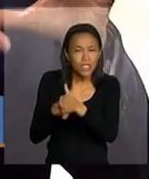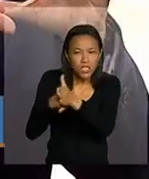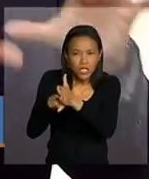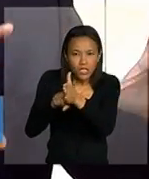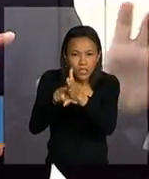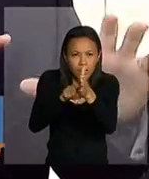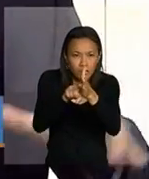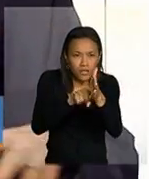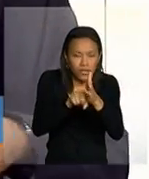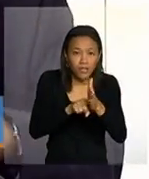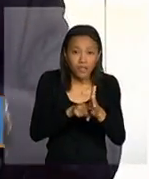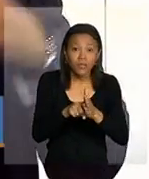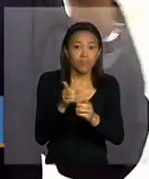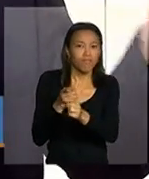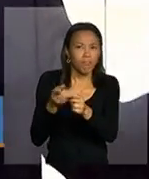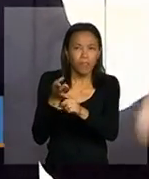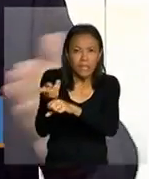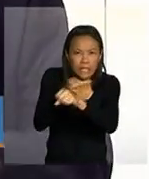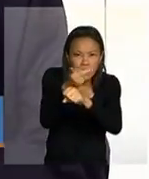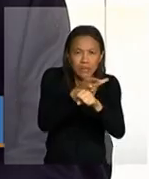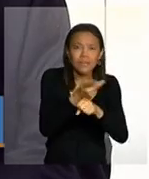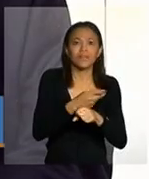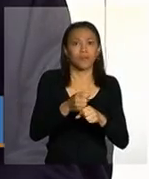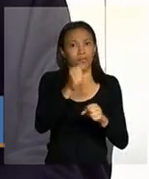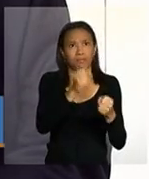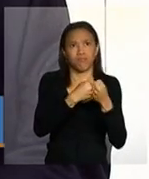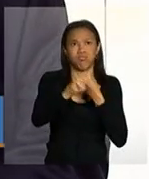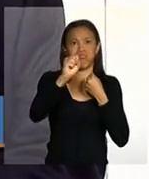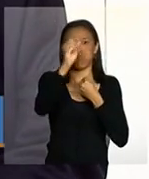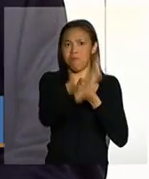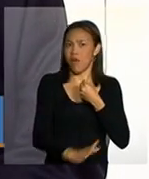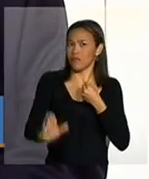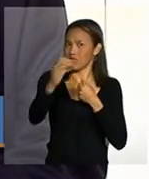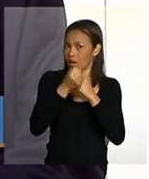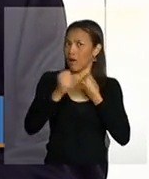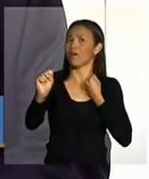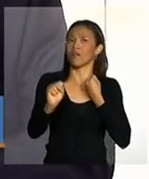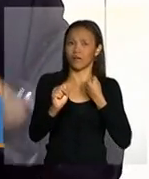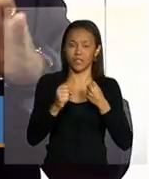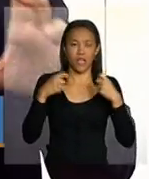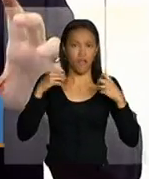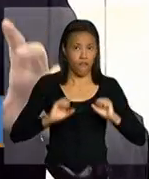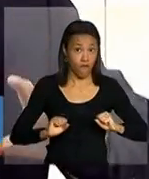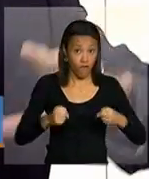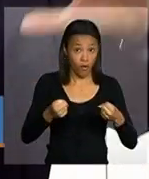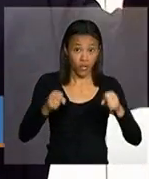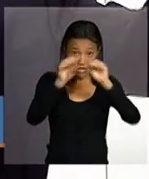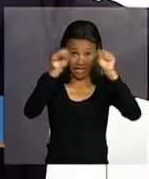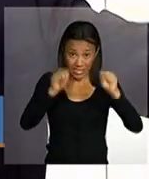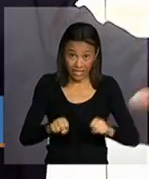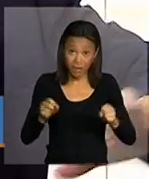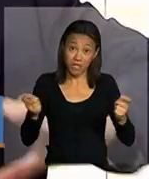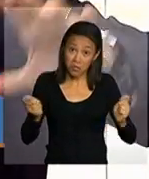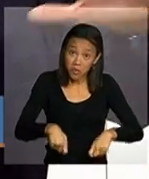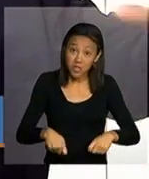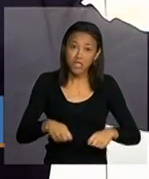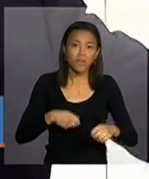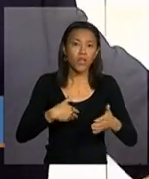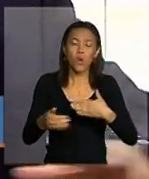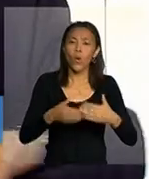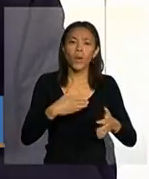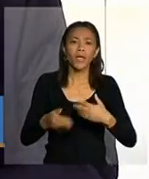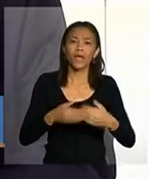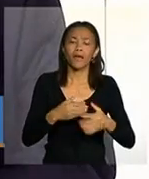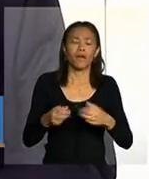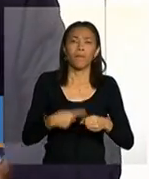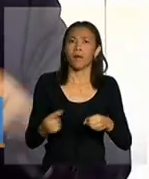através de sistemas um país continental como o Brasil é necessário que a gente trabalhe fortemente com sistemas que possam ser acessados em todos os municípios